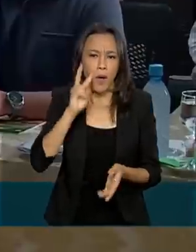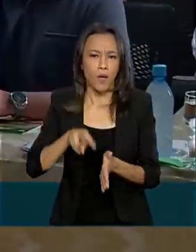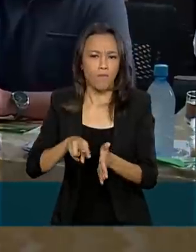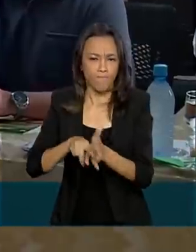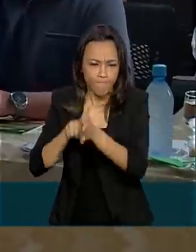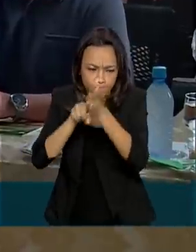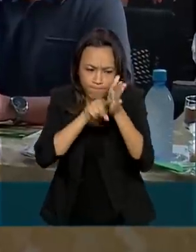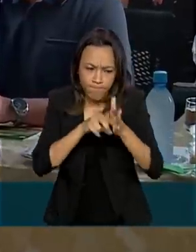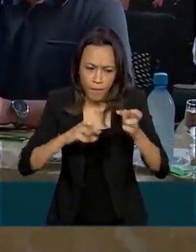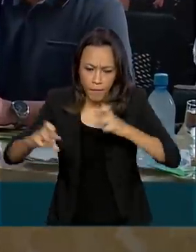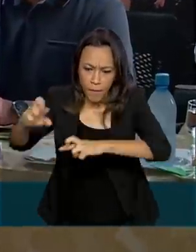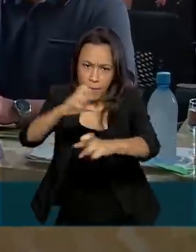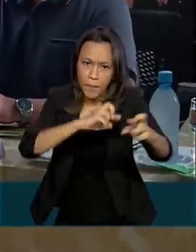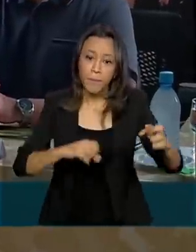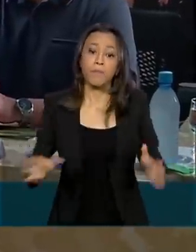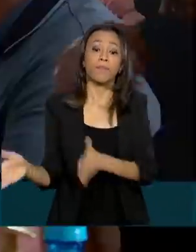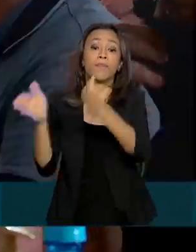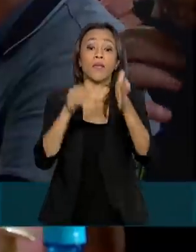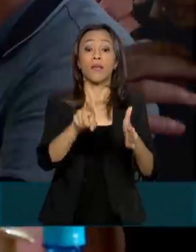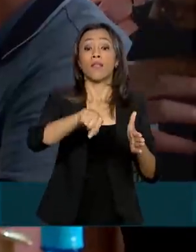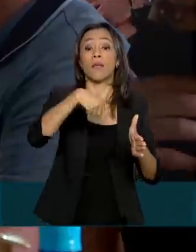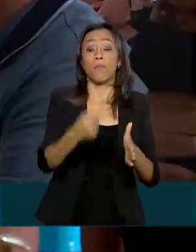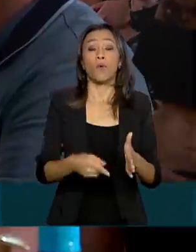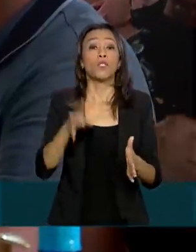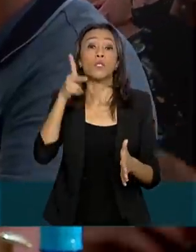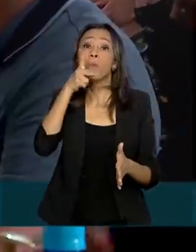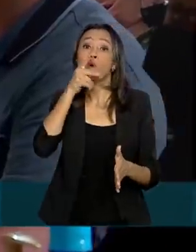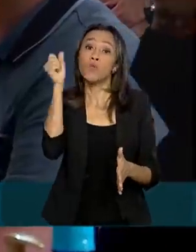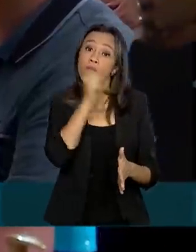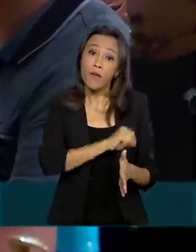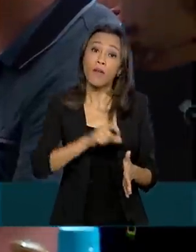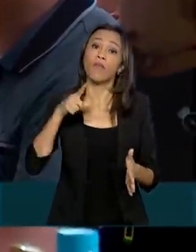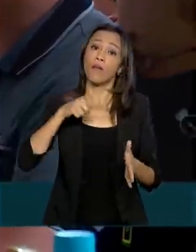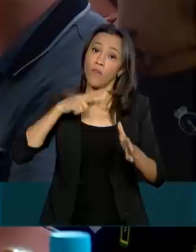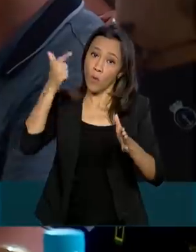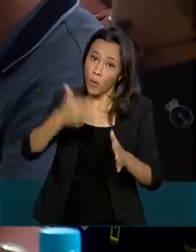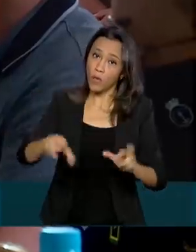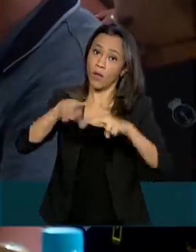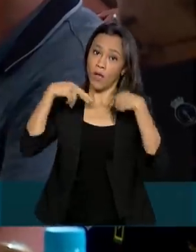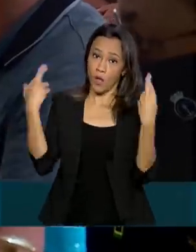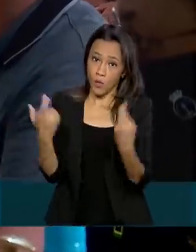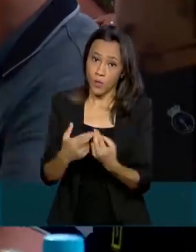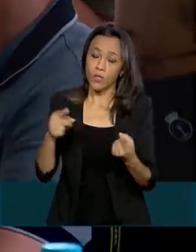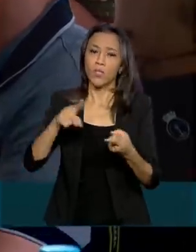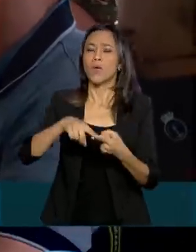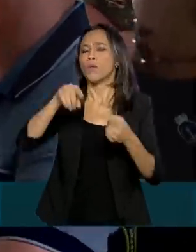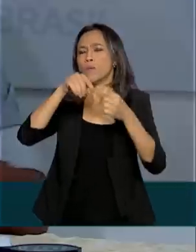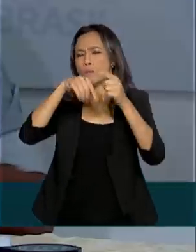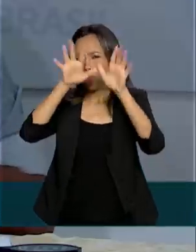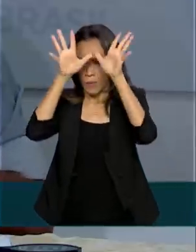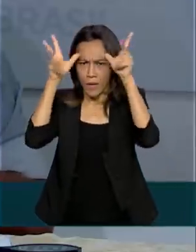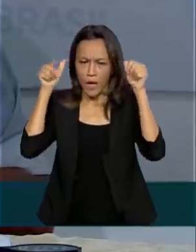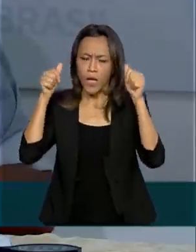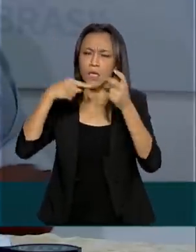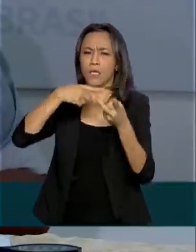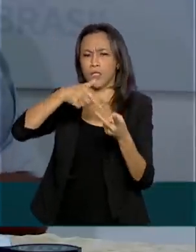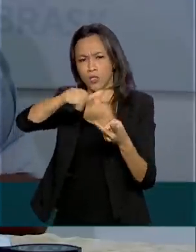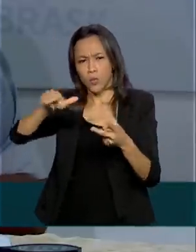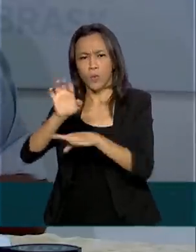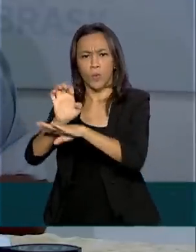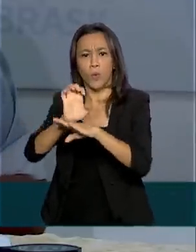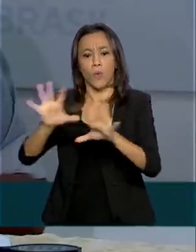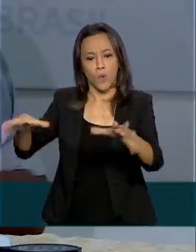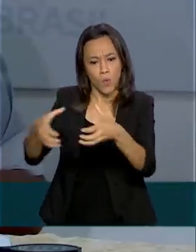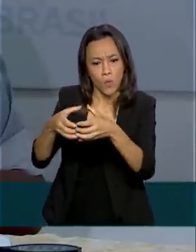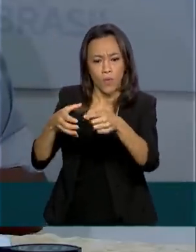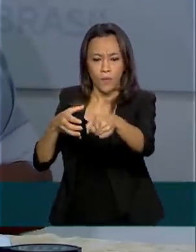Velho para se reunir com os governadores de Rondônia, Marcos Rocha, e do Acre, Gladson Cameli. A nossa grande meta desse ano